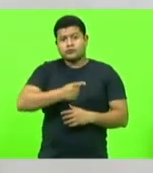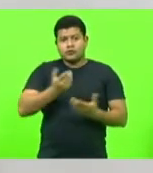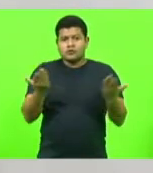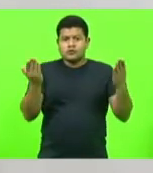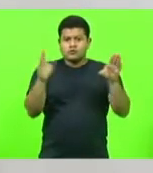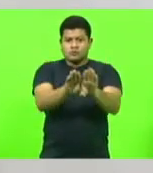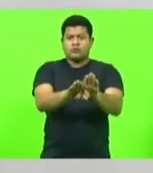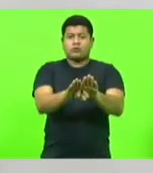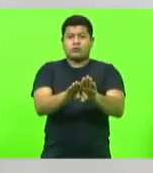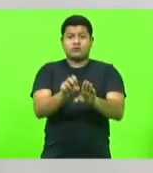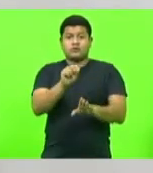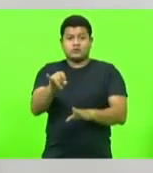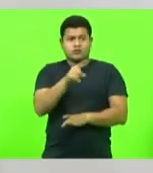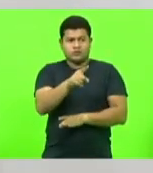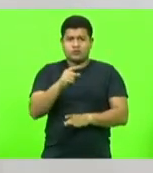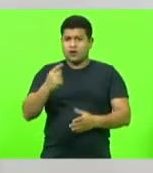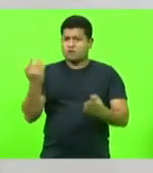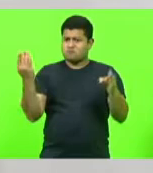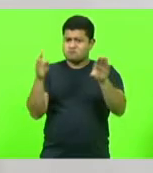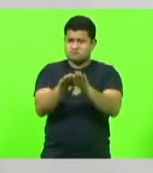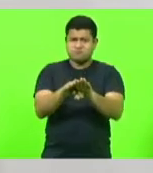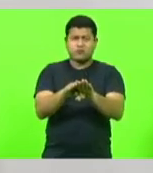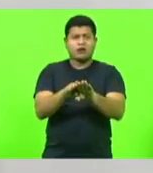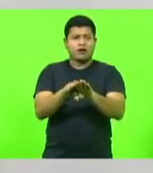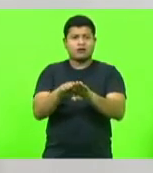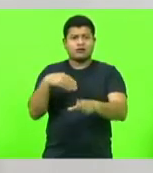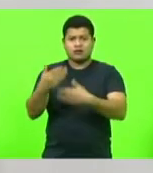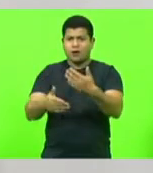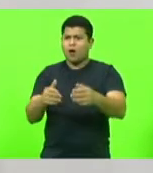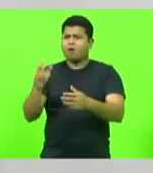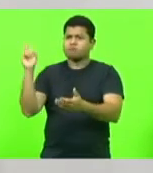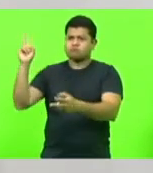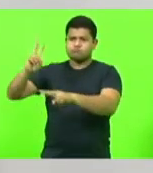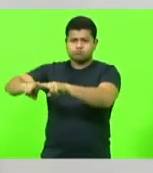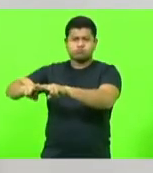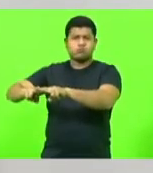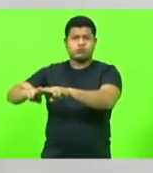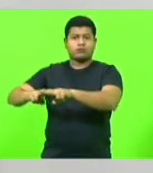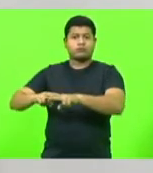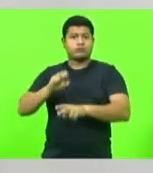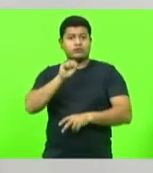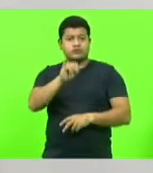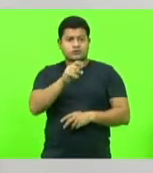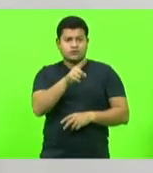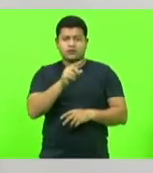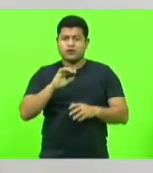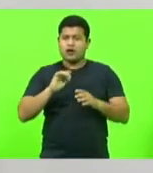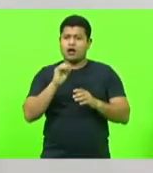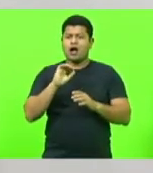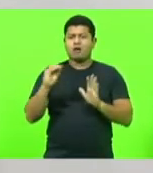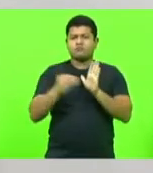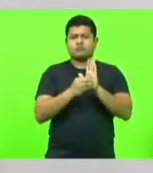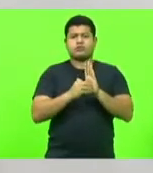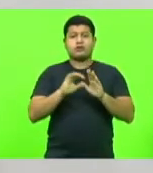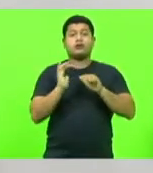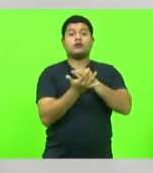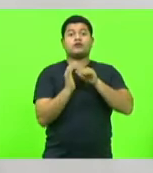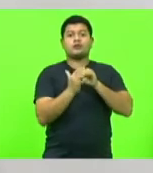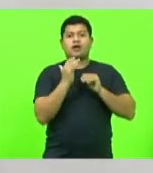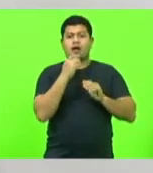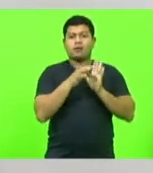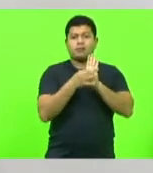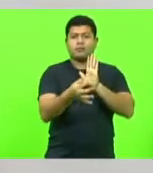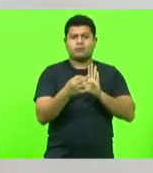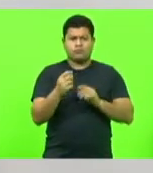fechar, você vai para a borracha? Se você manifestar a sua opinião numa rede social, você vai ser preso? É isso,